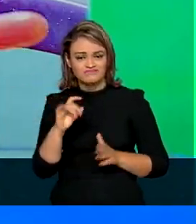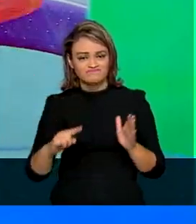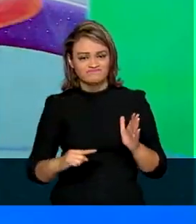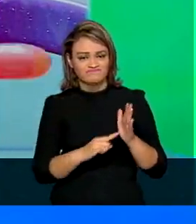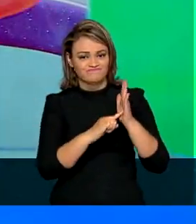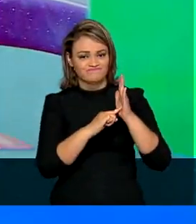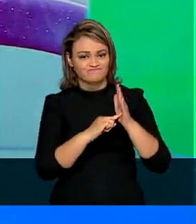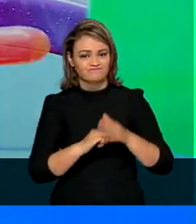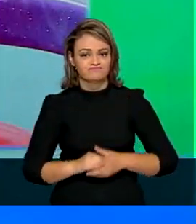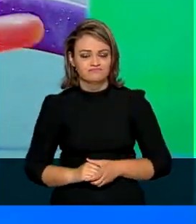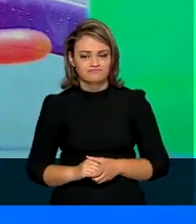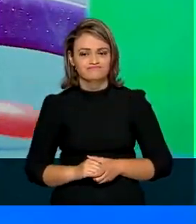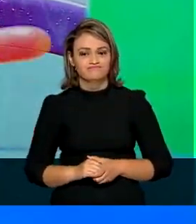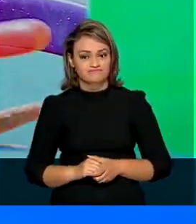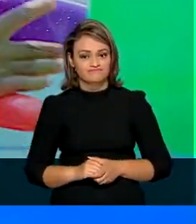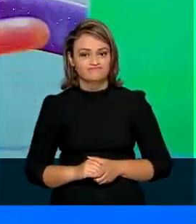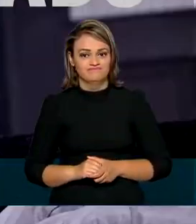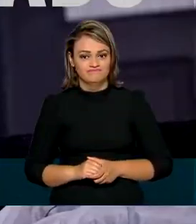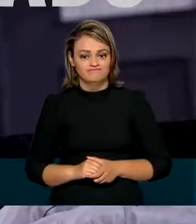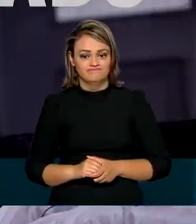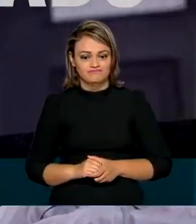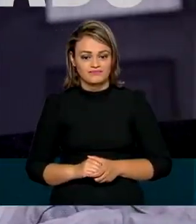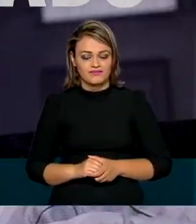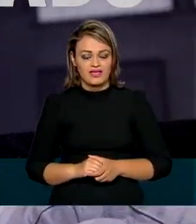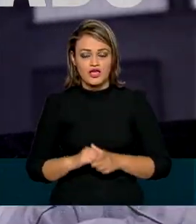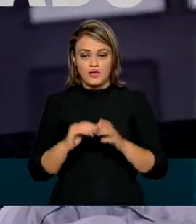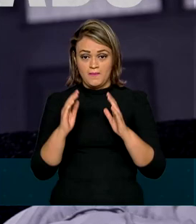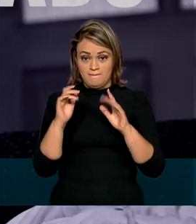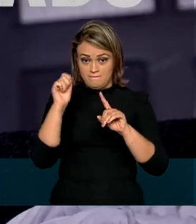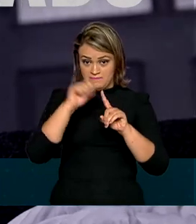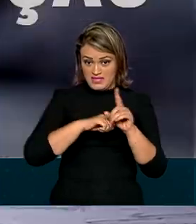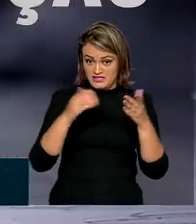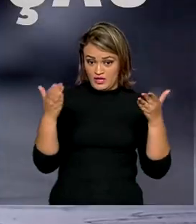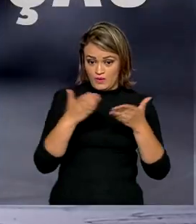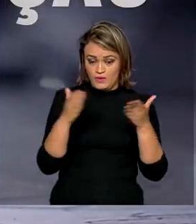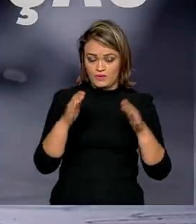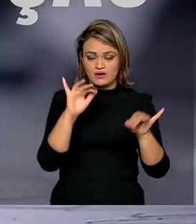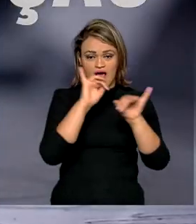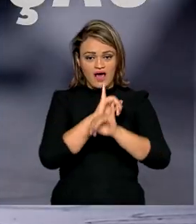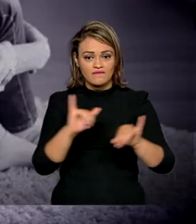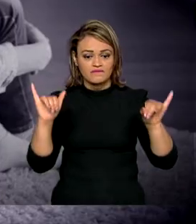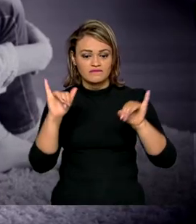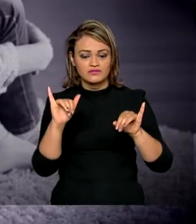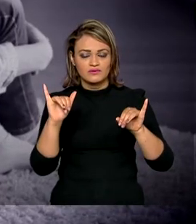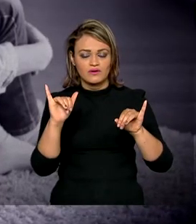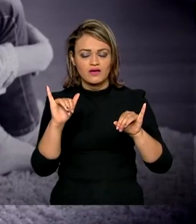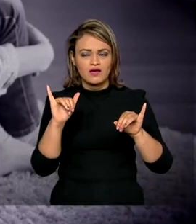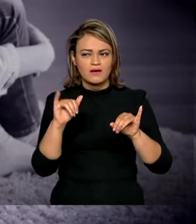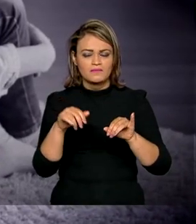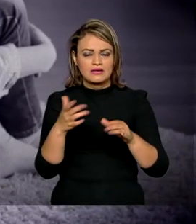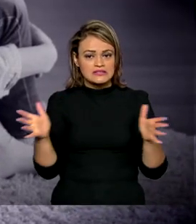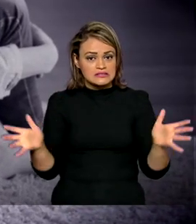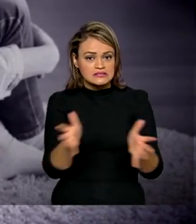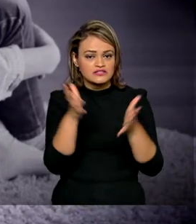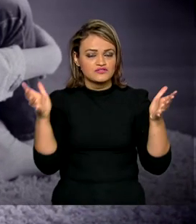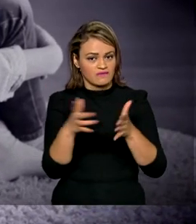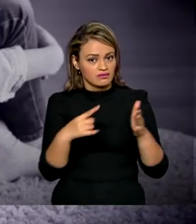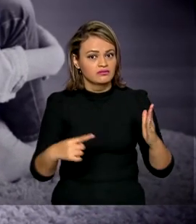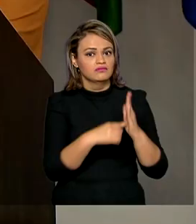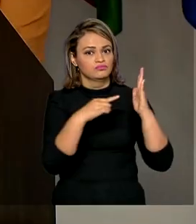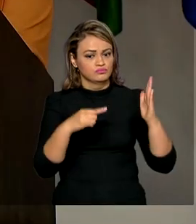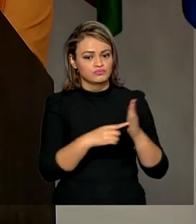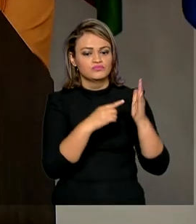são notificados às autoridades. Durante todo o mês, a campanha Maio Laranja pretende incentivar as